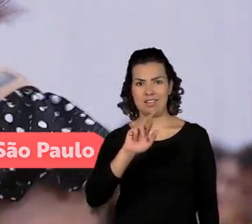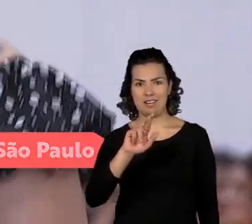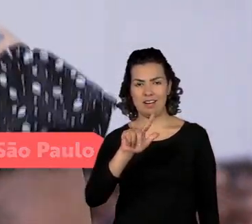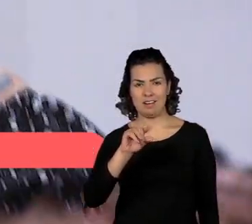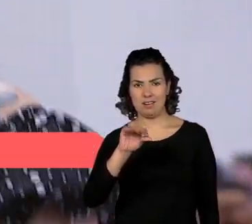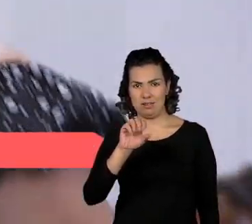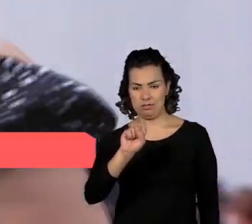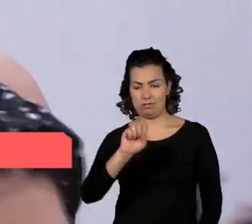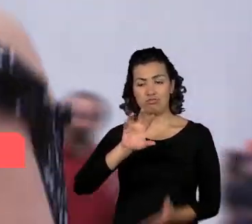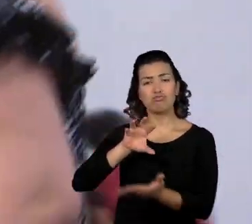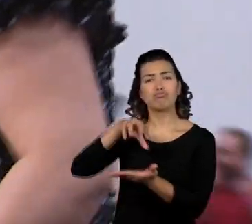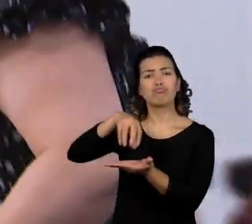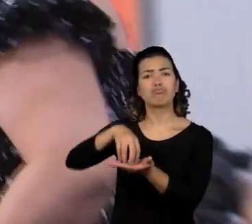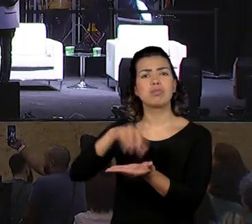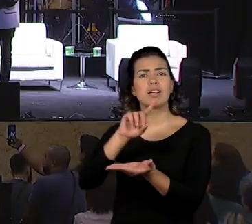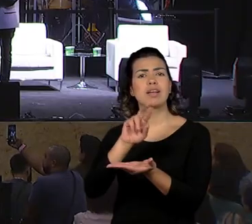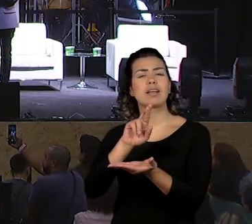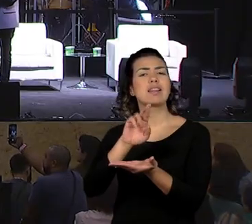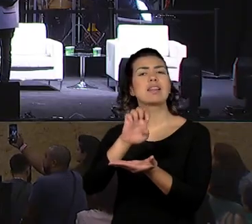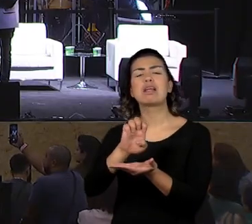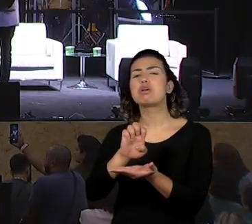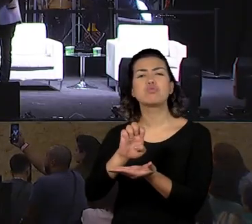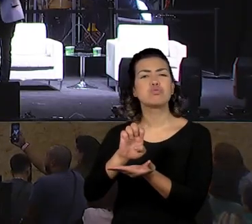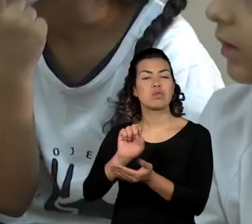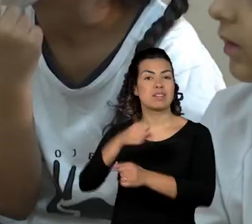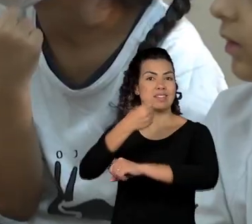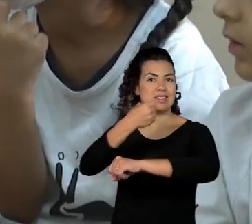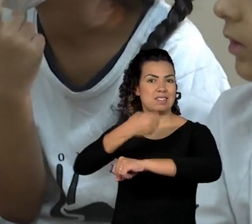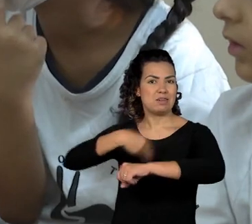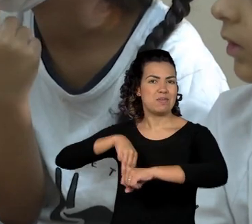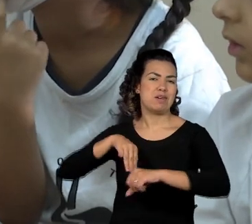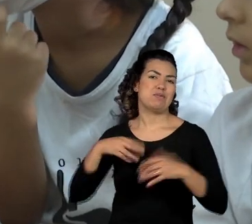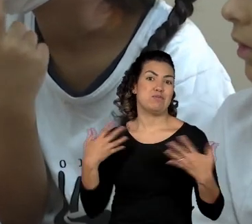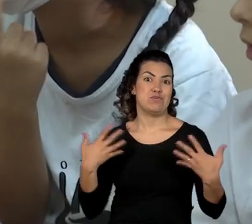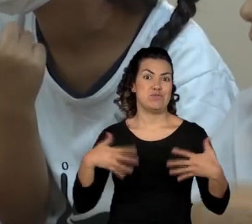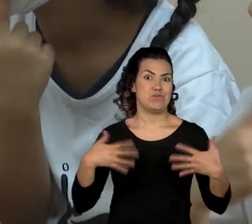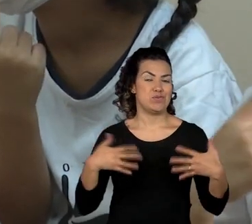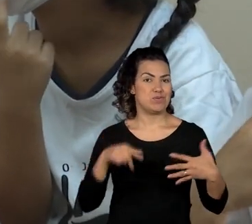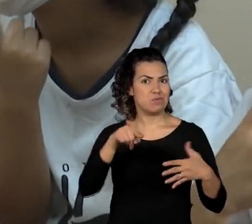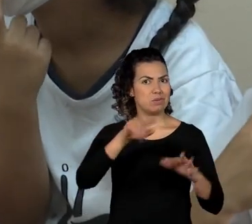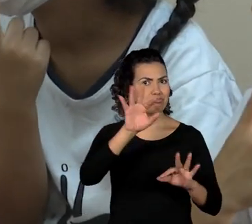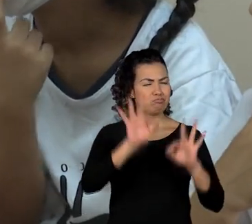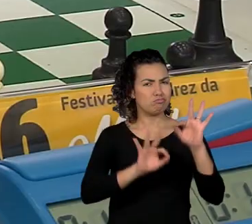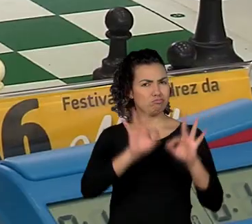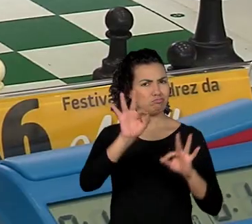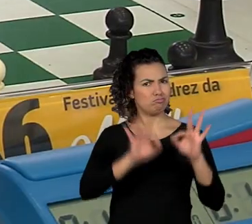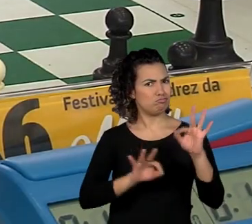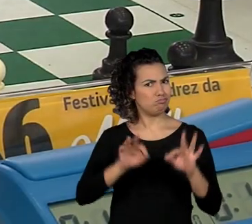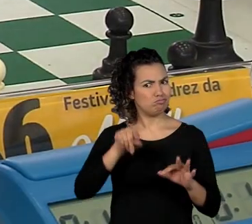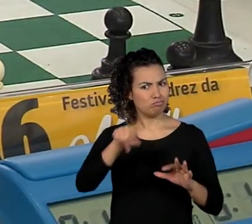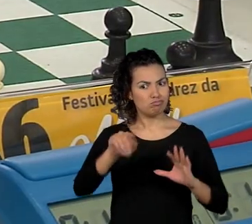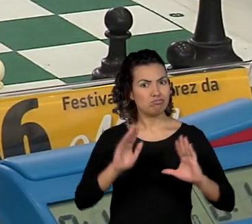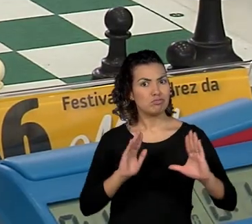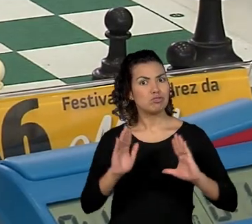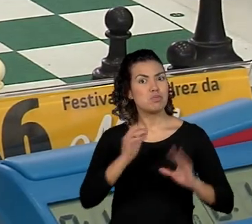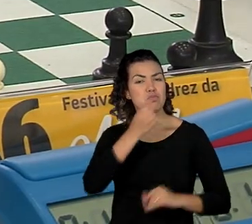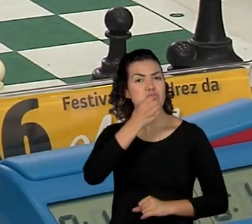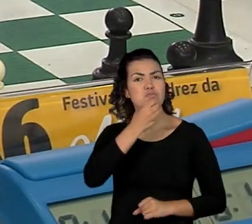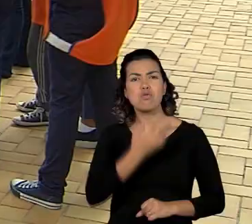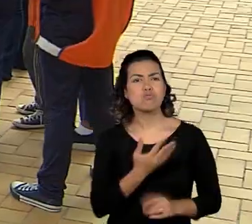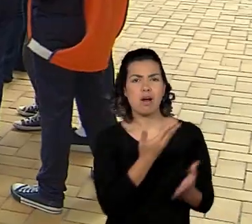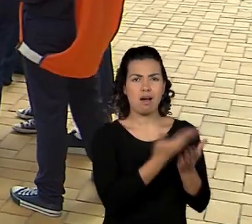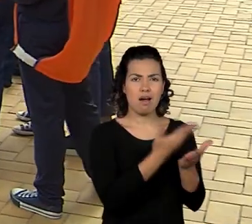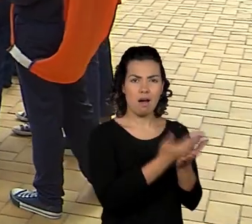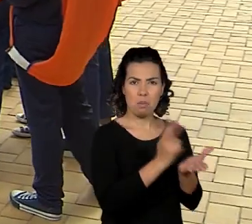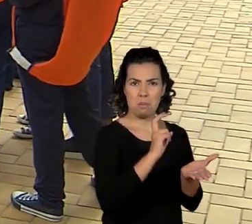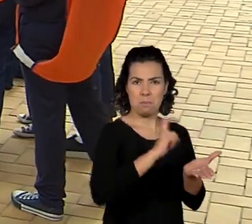acompanhar a premiação que basicamente homenageou projetos nesse período do contraturno escolar. O